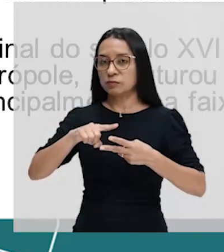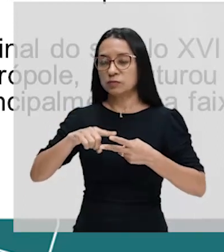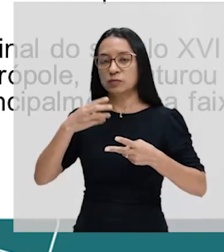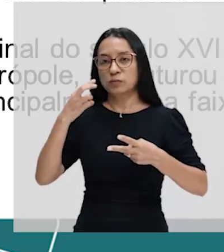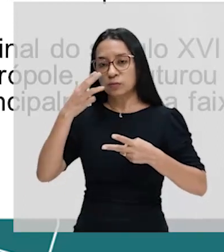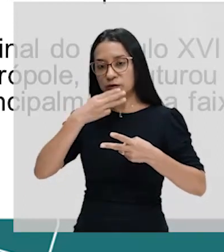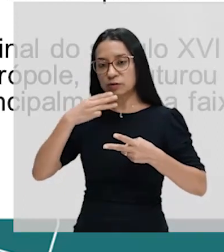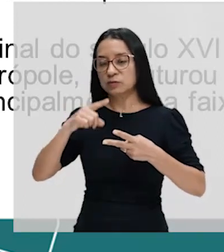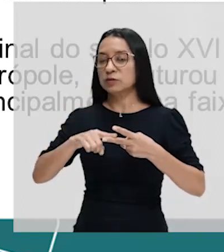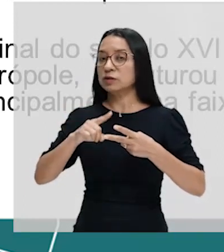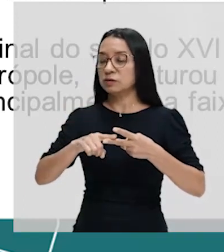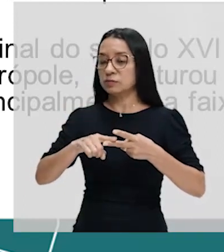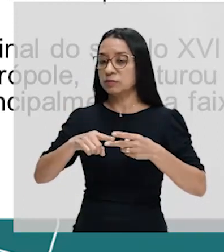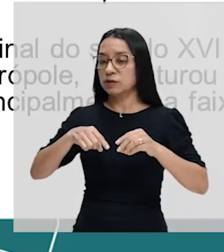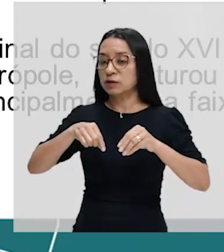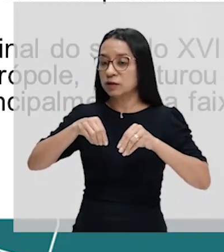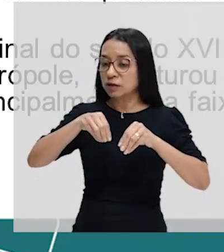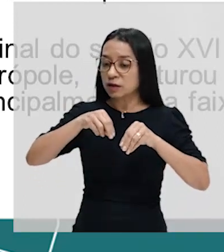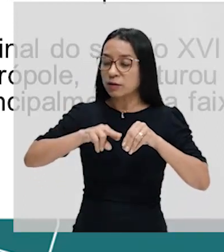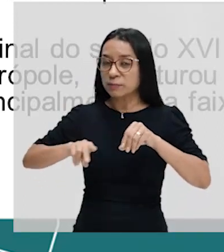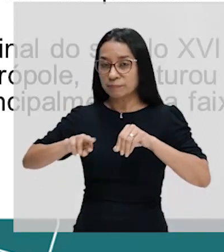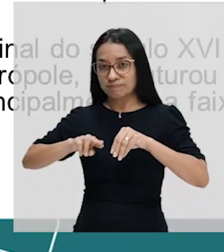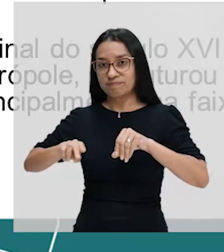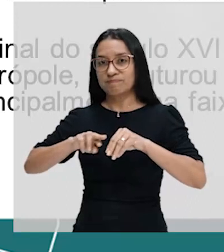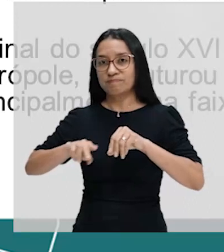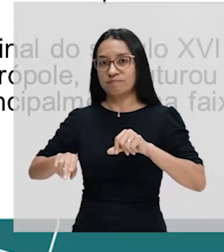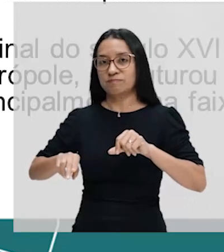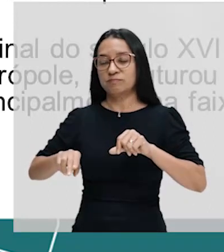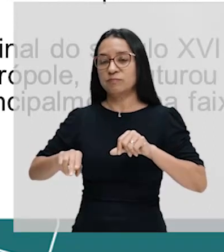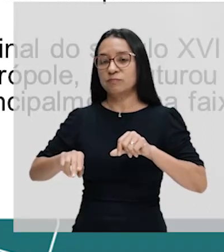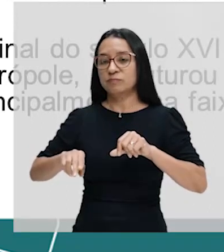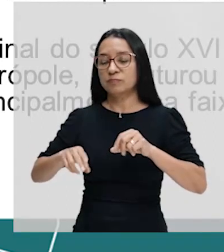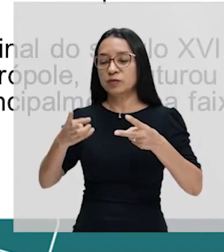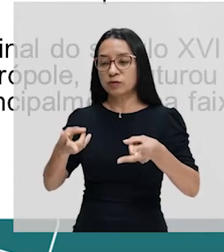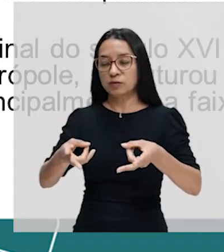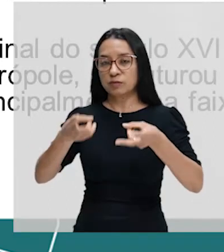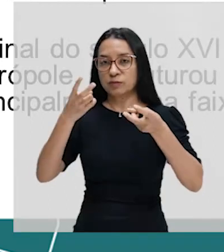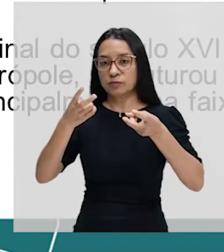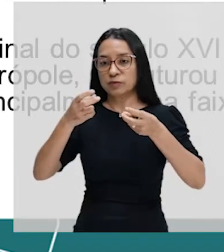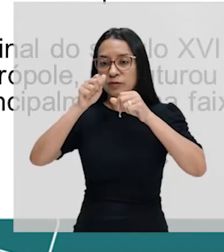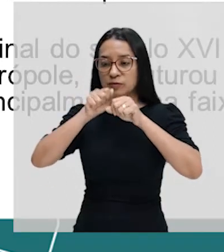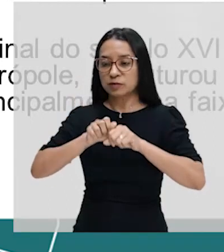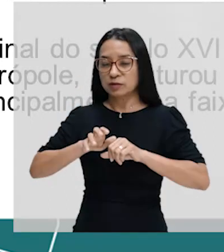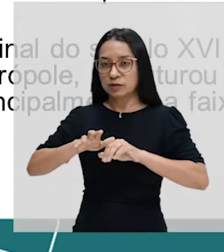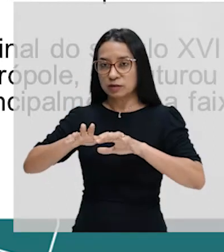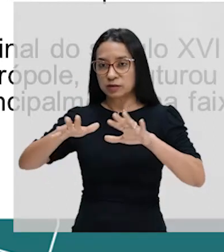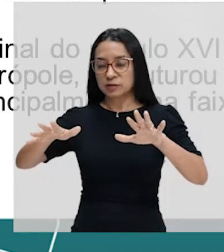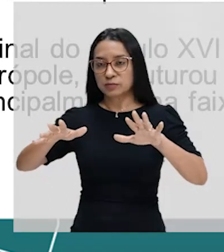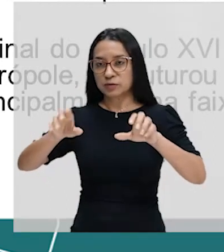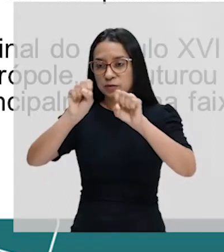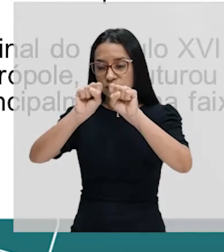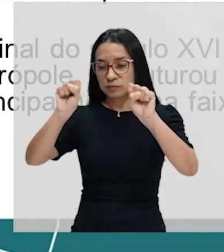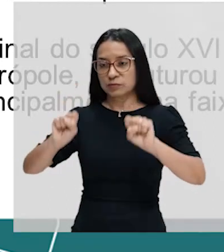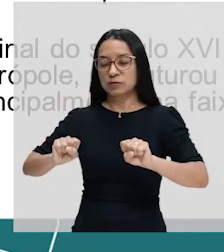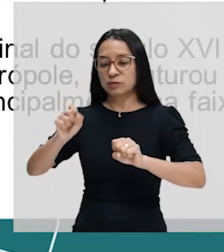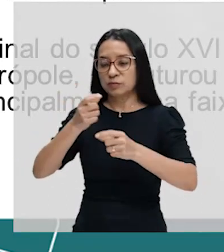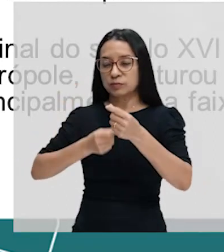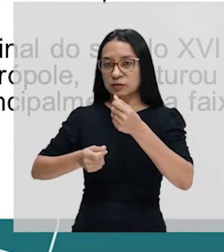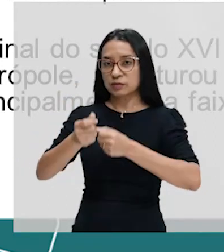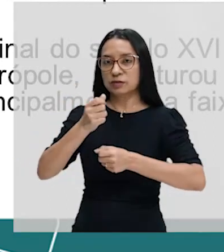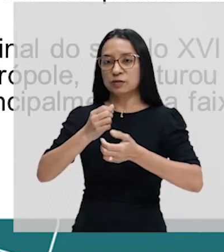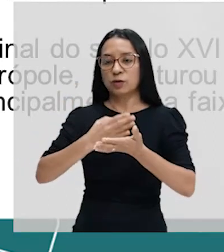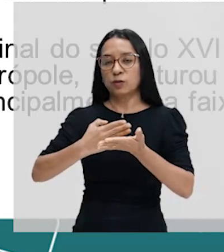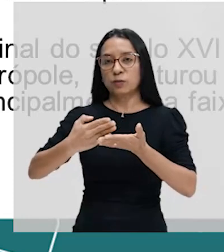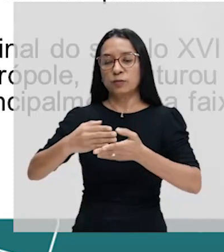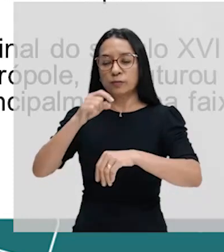a mineração. Então, observe que essa expansão mercantilista, ela se inicia a partir do momento